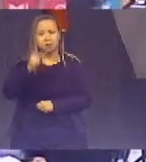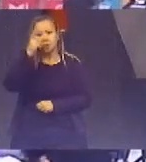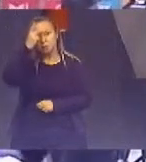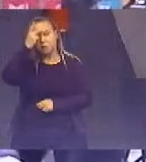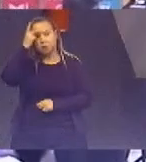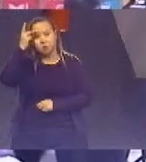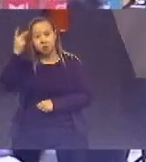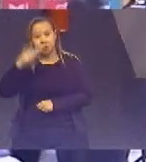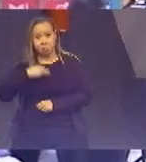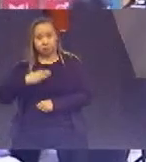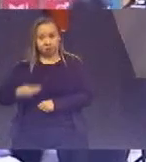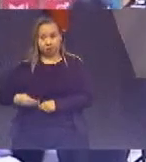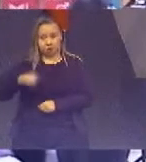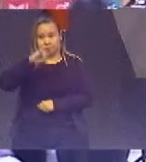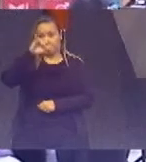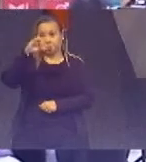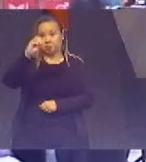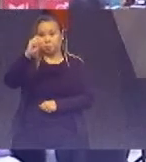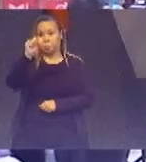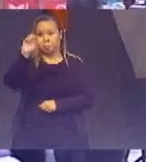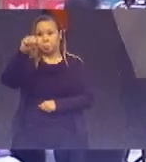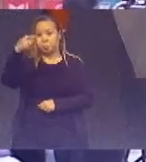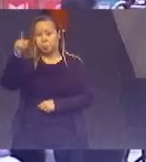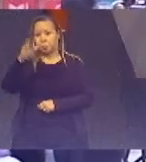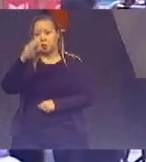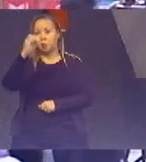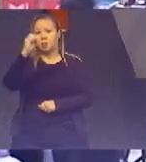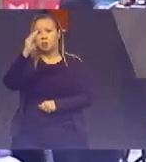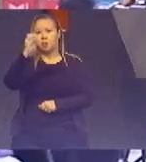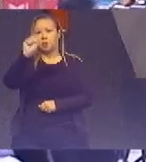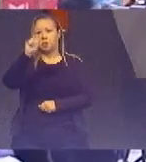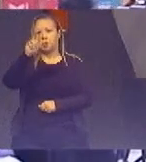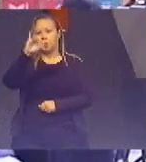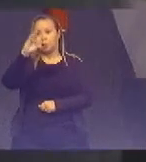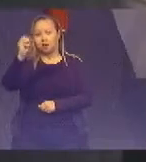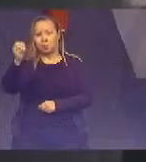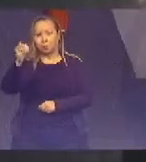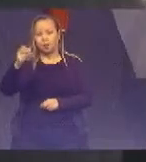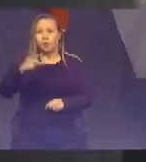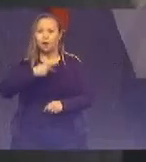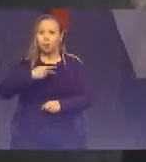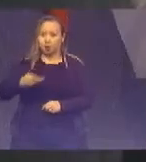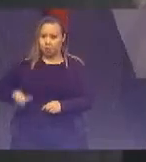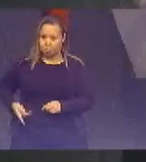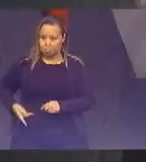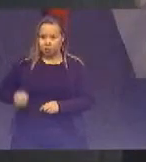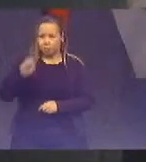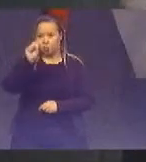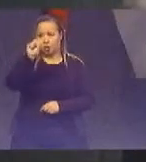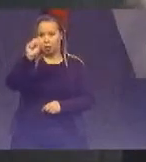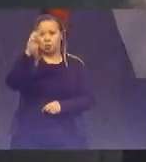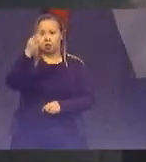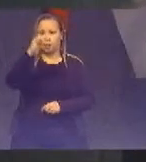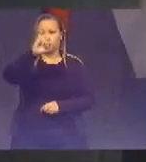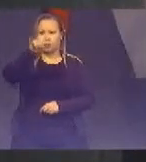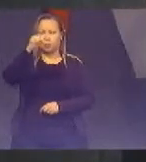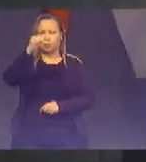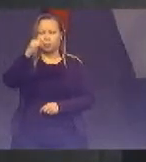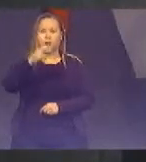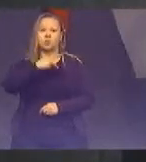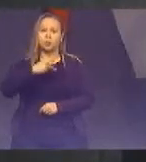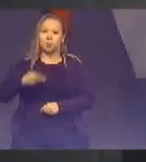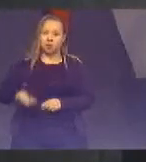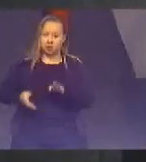ministro João Otávio de Noronha presidente do Superior Tribunal de Justiça e presidente